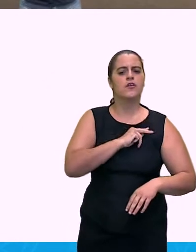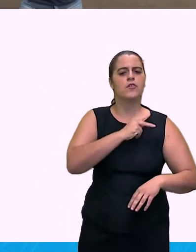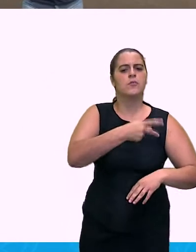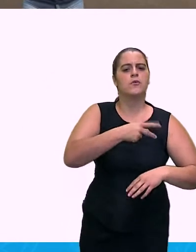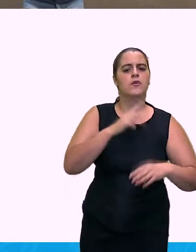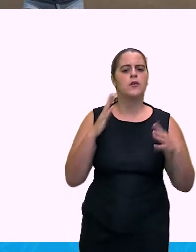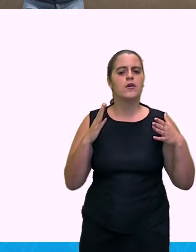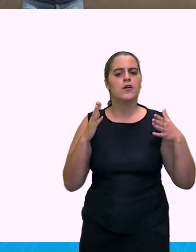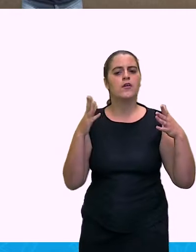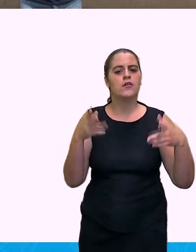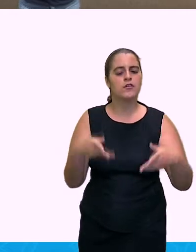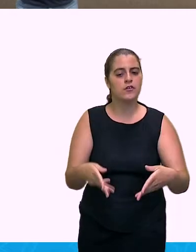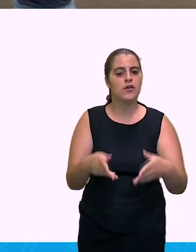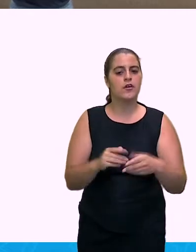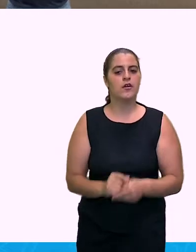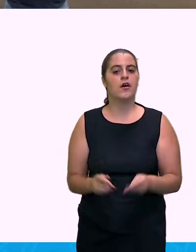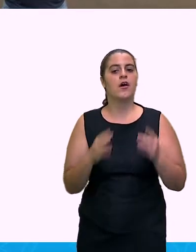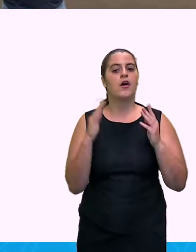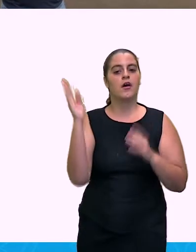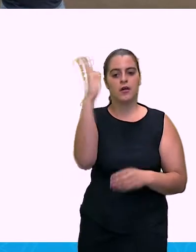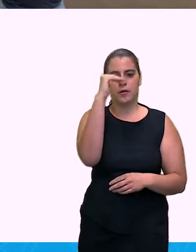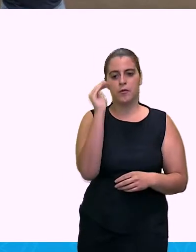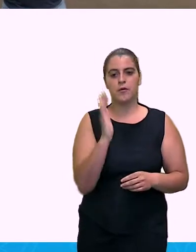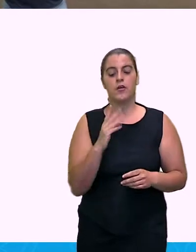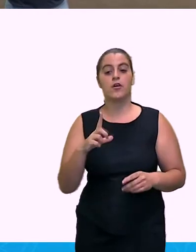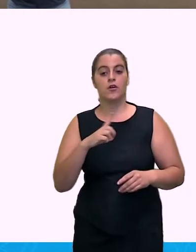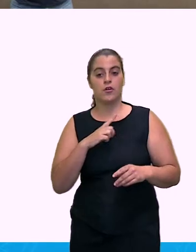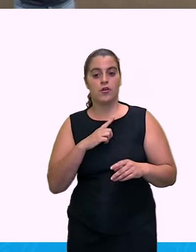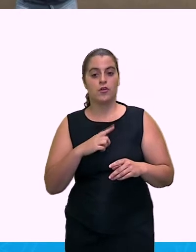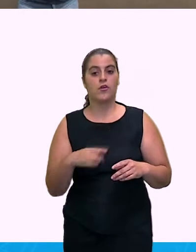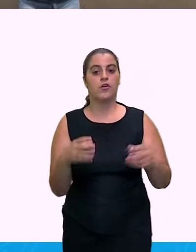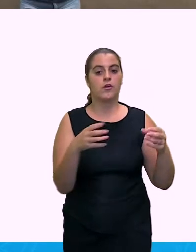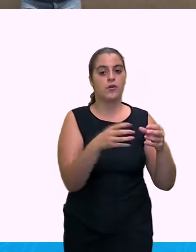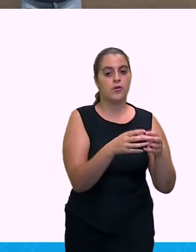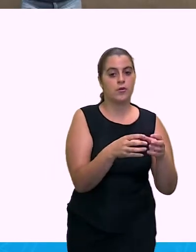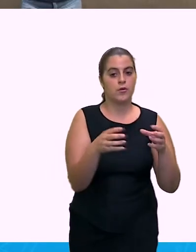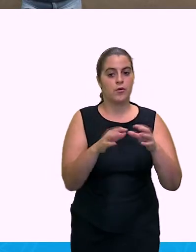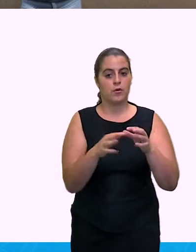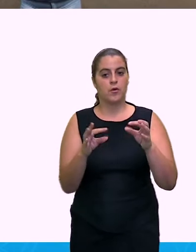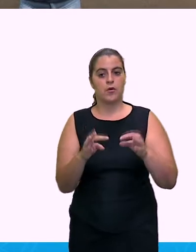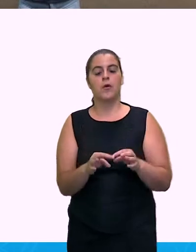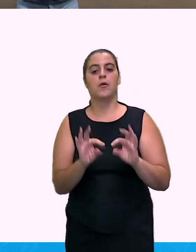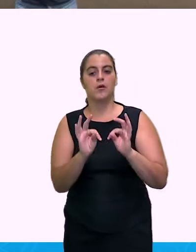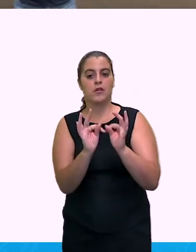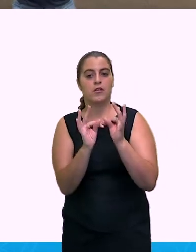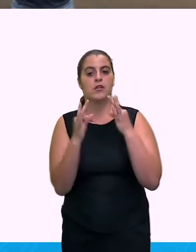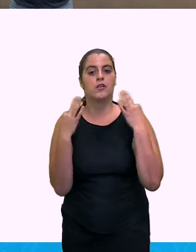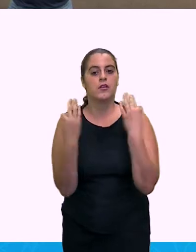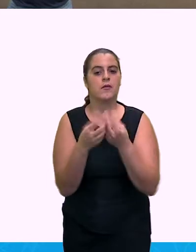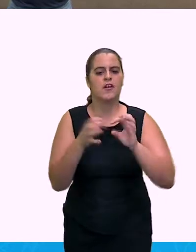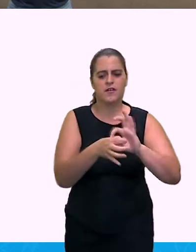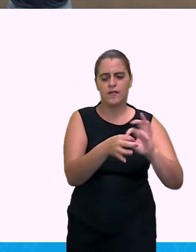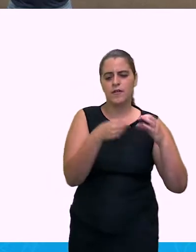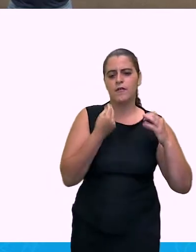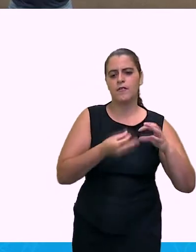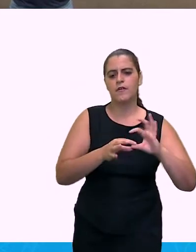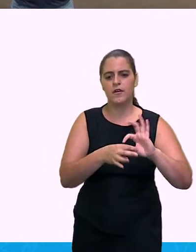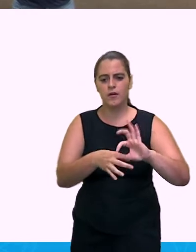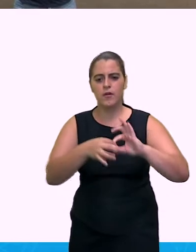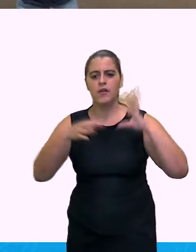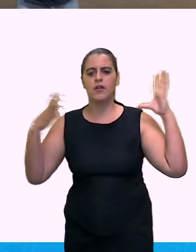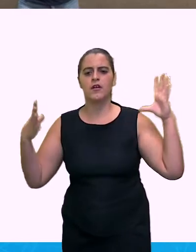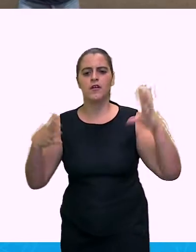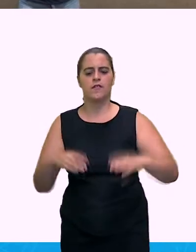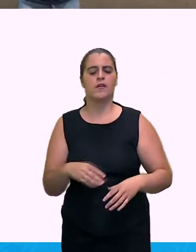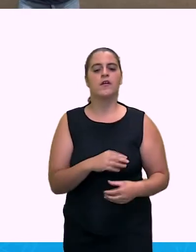encontrarem aqui, haviam povos que viviam em nossas terras, viviam livres, a terra era deles